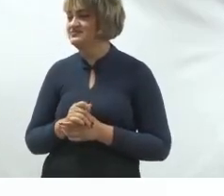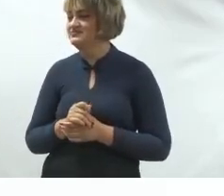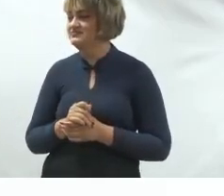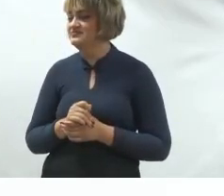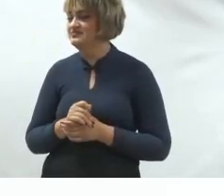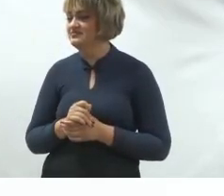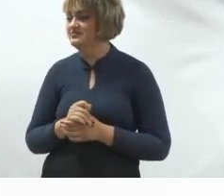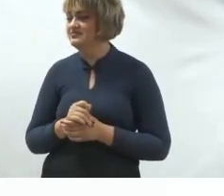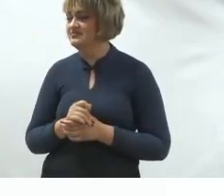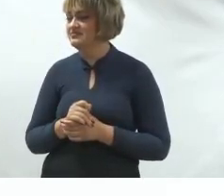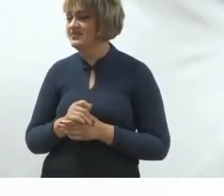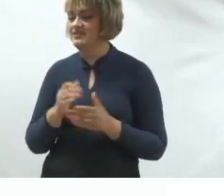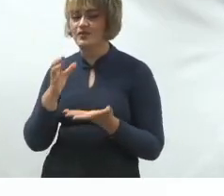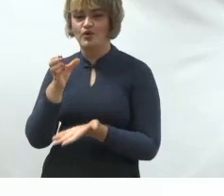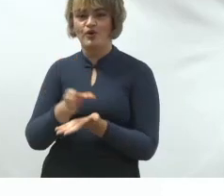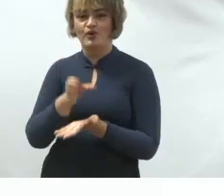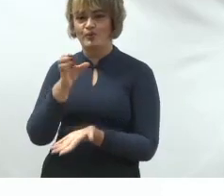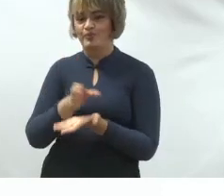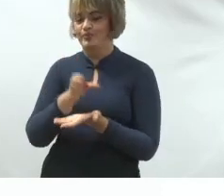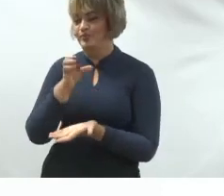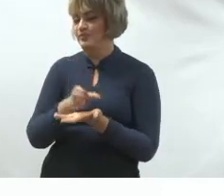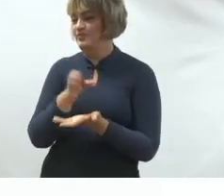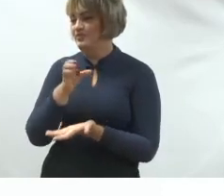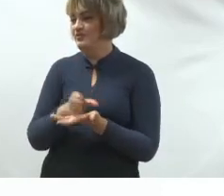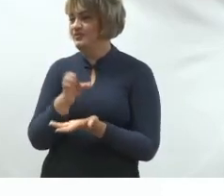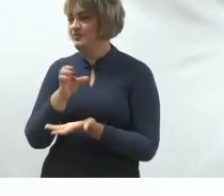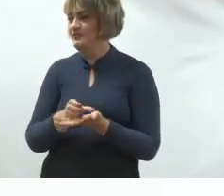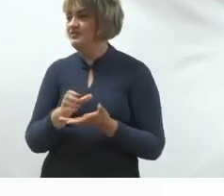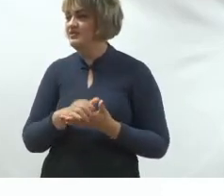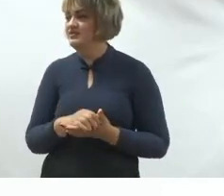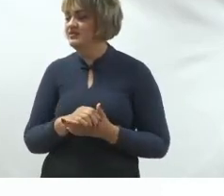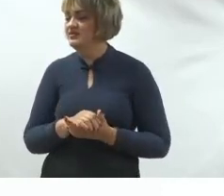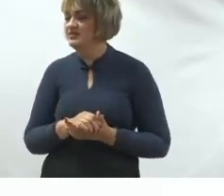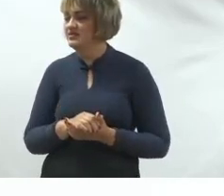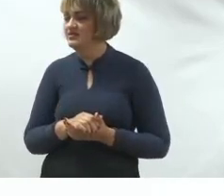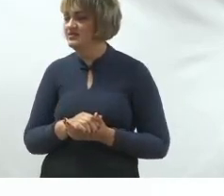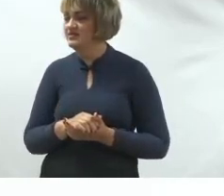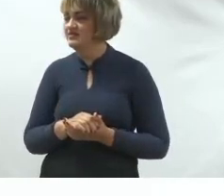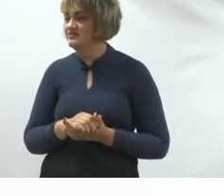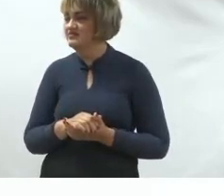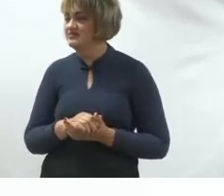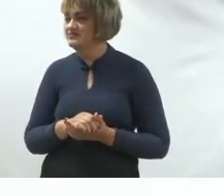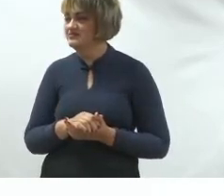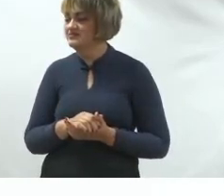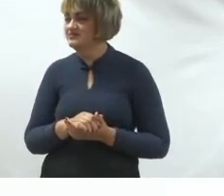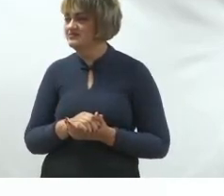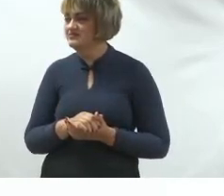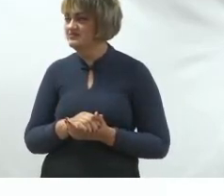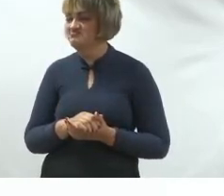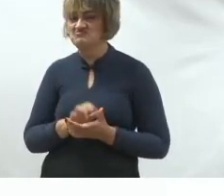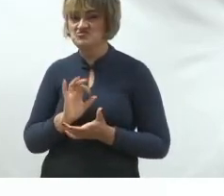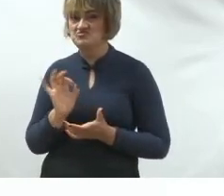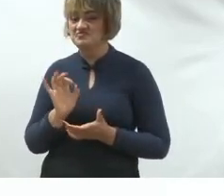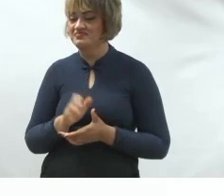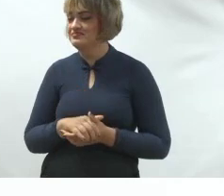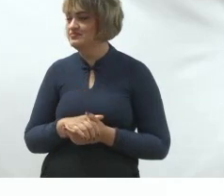um copo que lindo vai vendo que chique